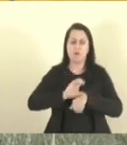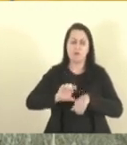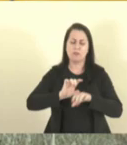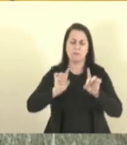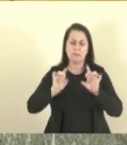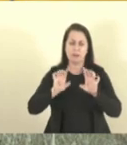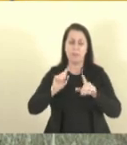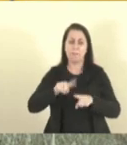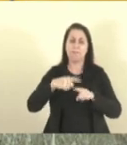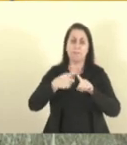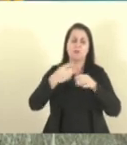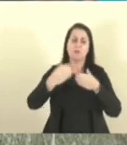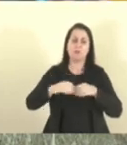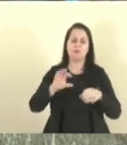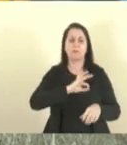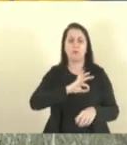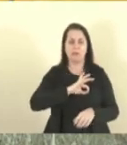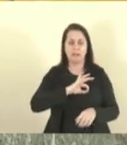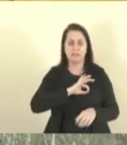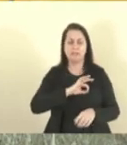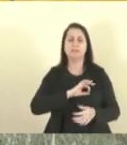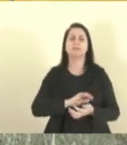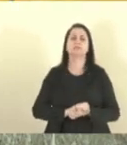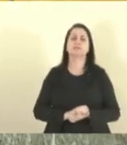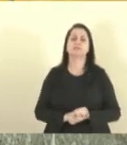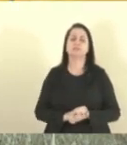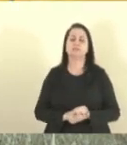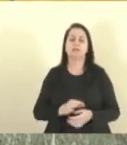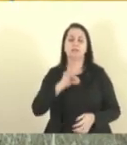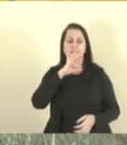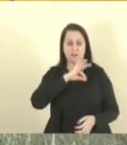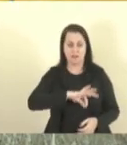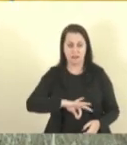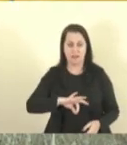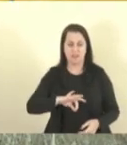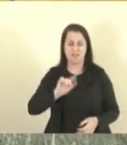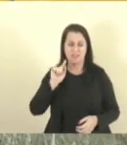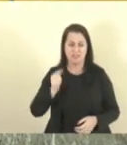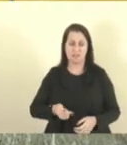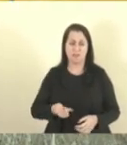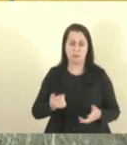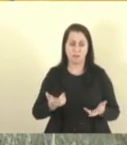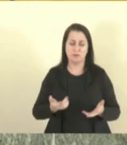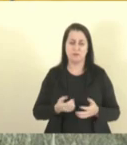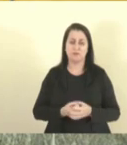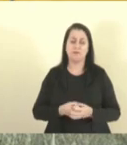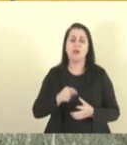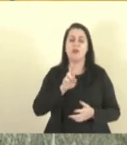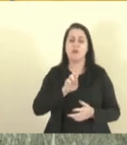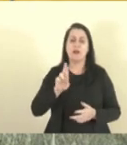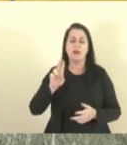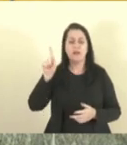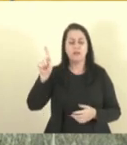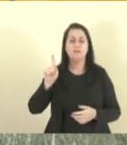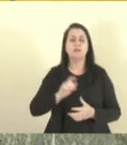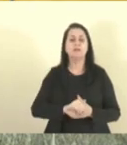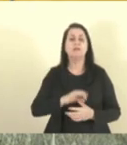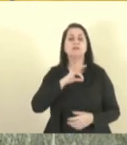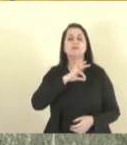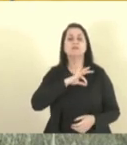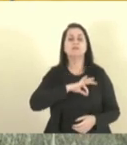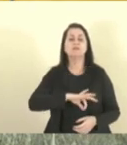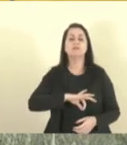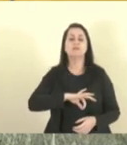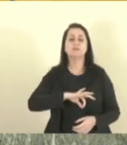mais concursos da Polícia Civil, academia da Polícia Civil, para ganhar esse salário, lá em Roraima, esse mesmo profissional, recebe um